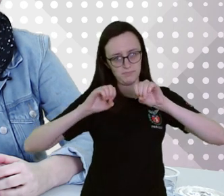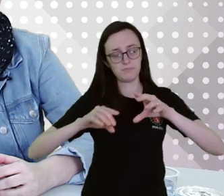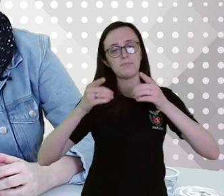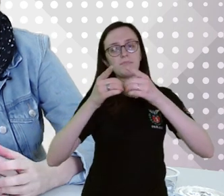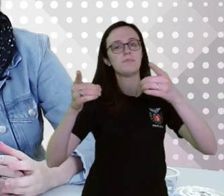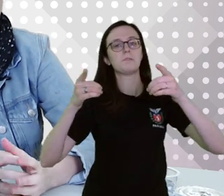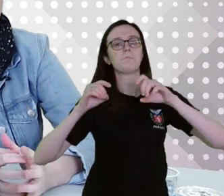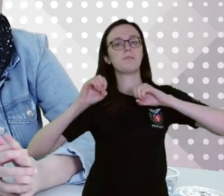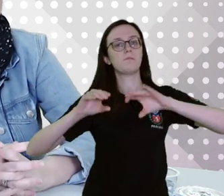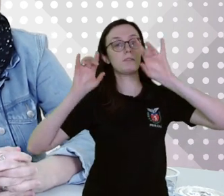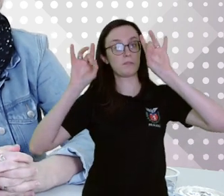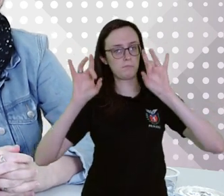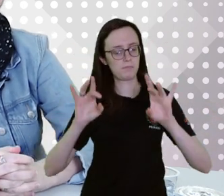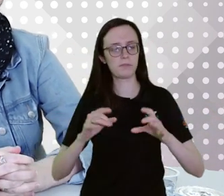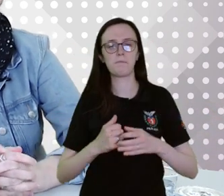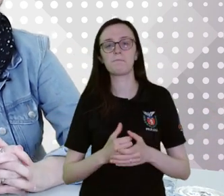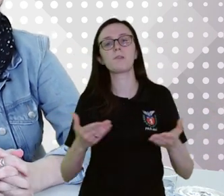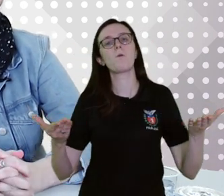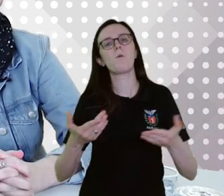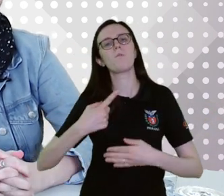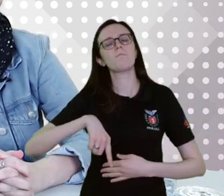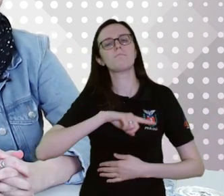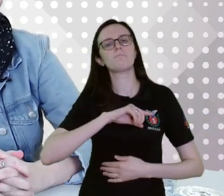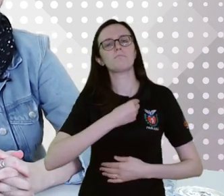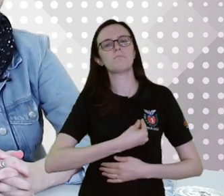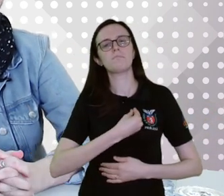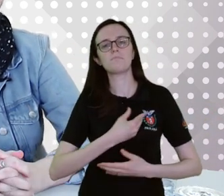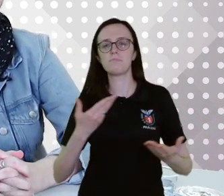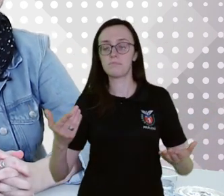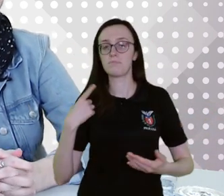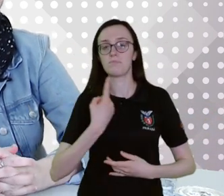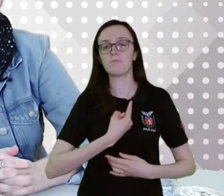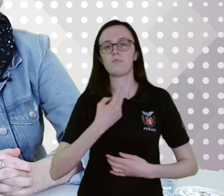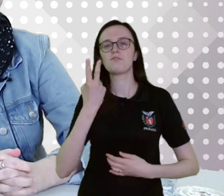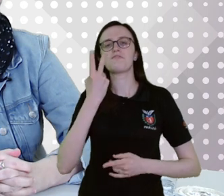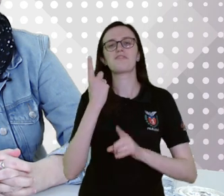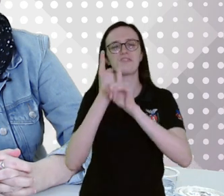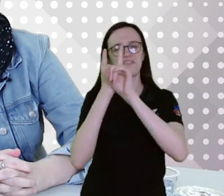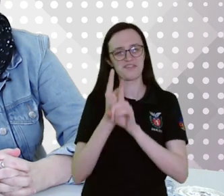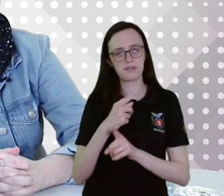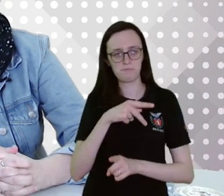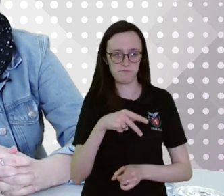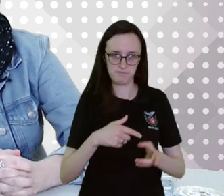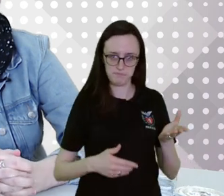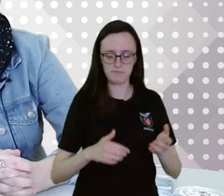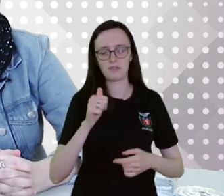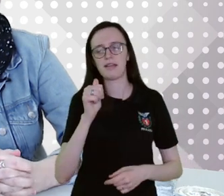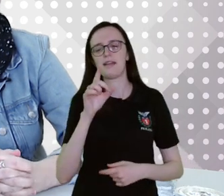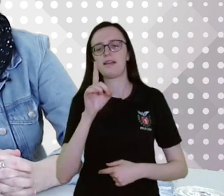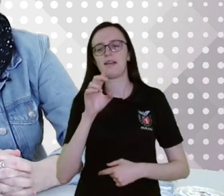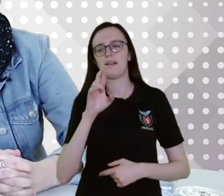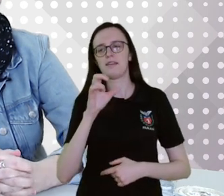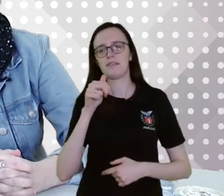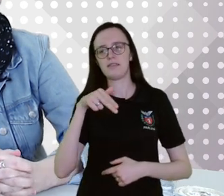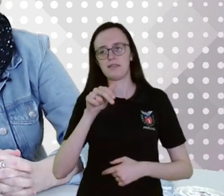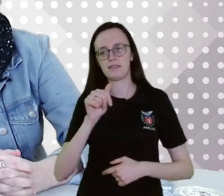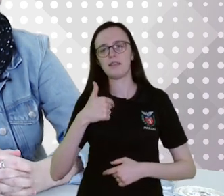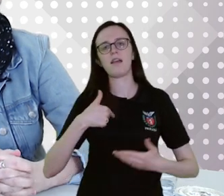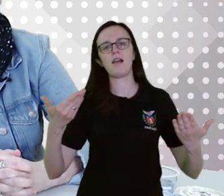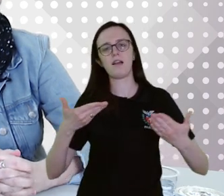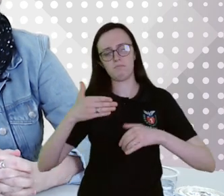Departamento de Educação Especial. E hoje nós estamos aqui com o nosso segundo encontro com a professora Adriana. Vou fazer a minha